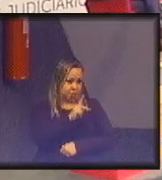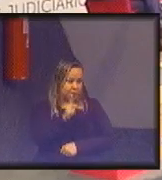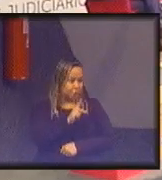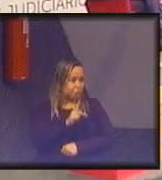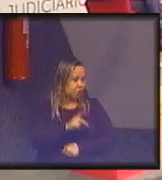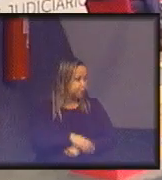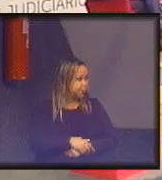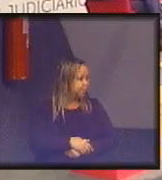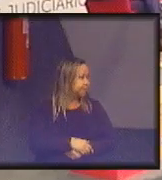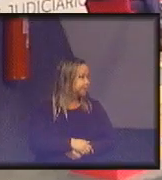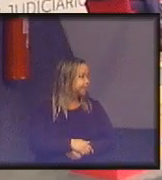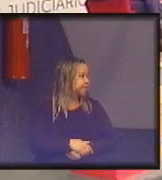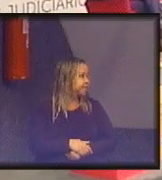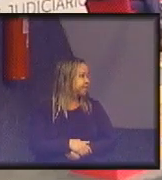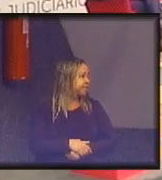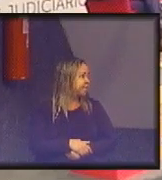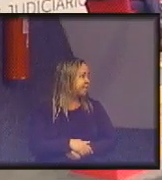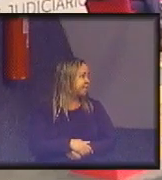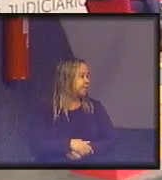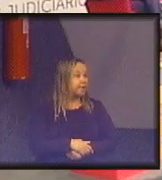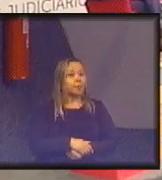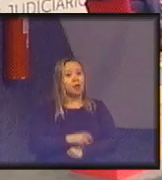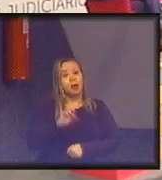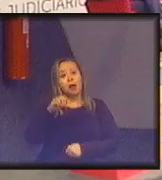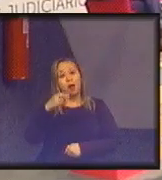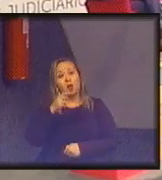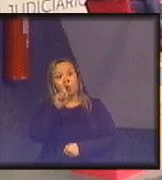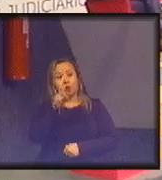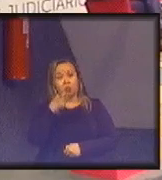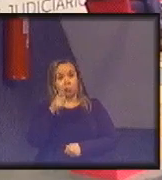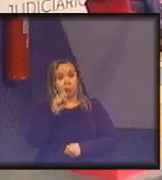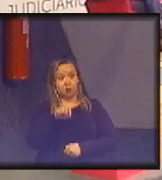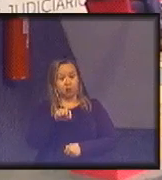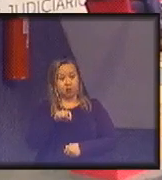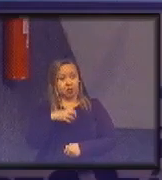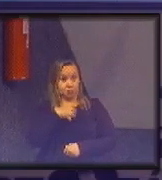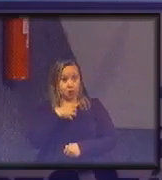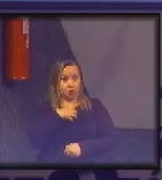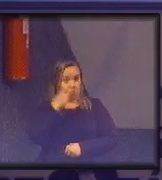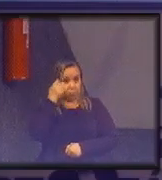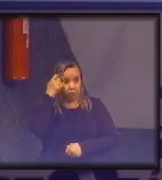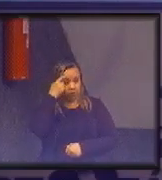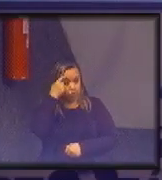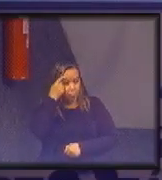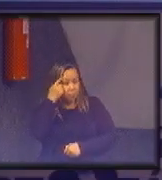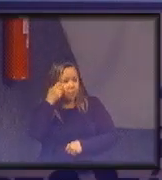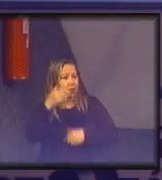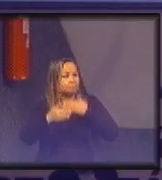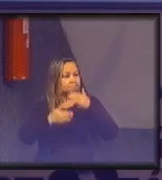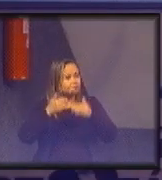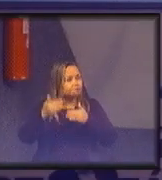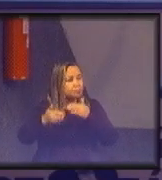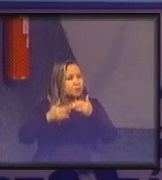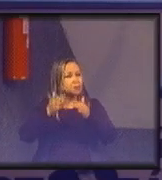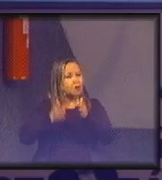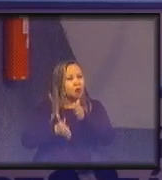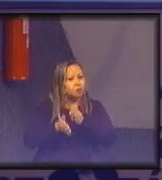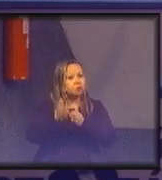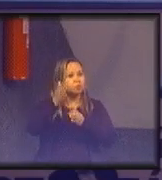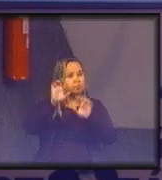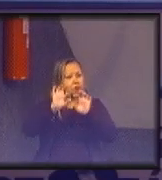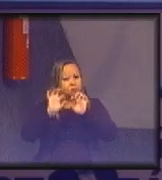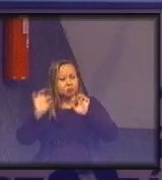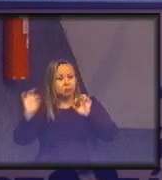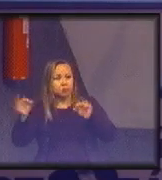vamos lá ou seja essa forma de se pensar processual linear ou